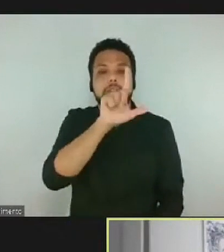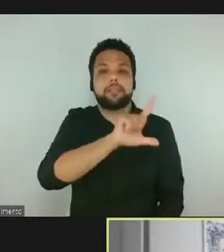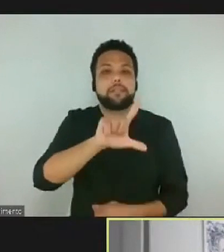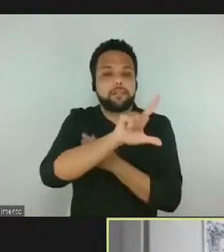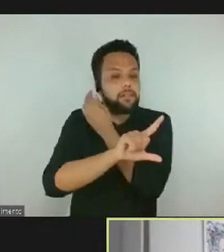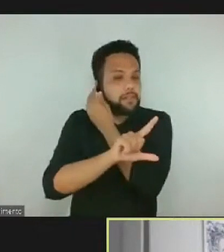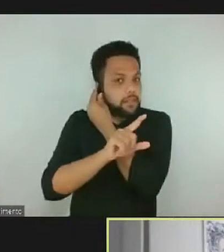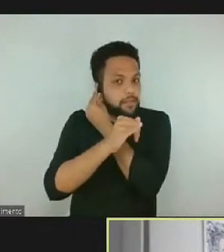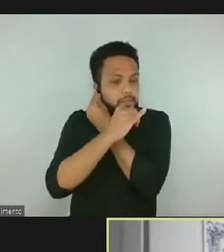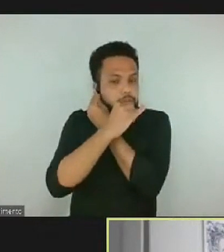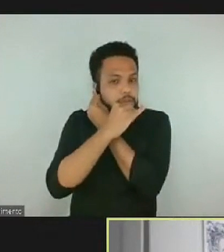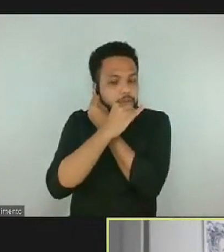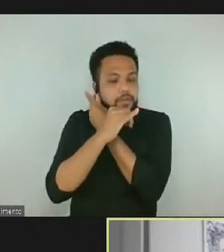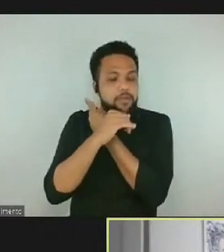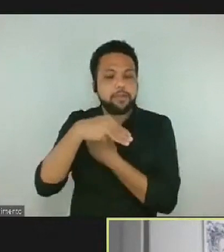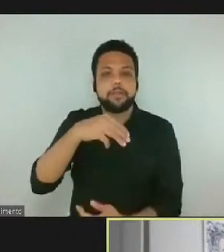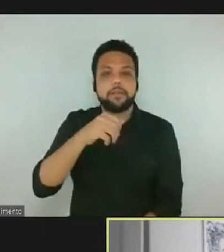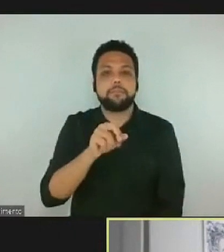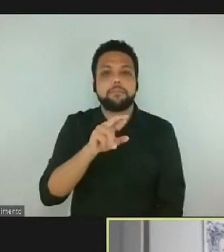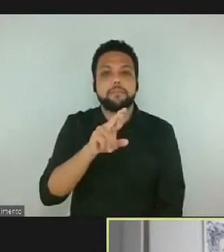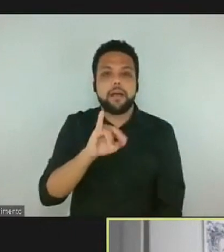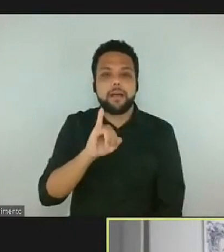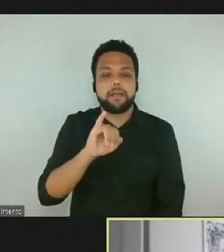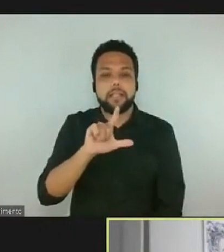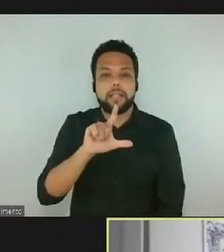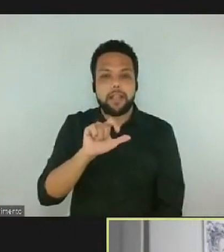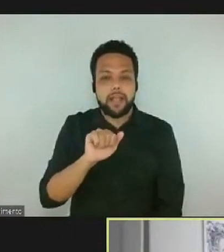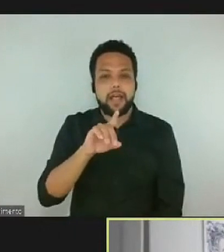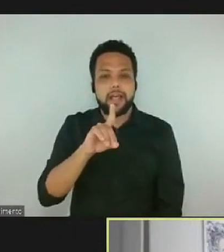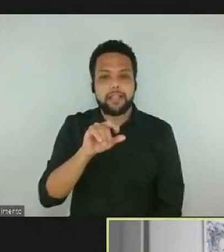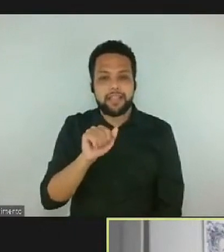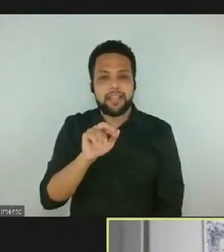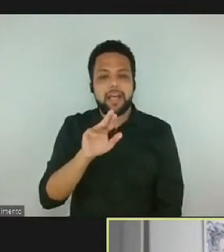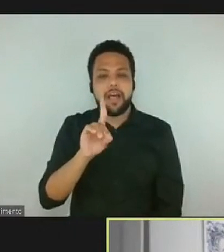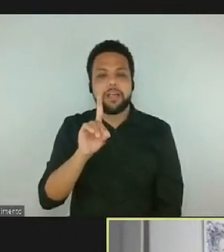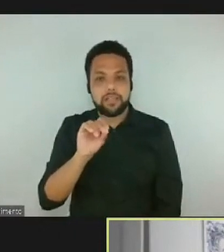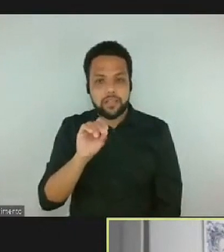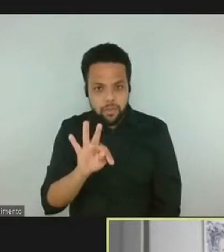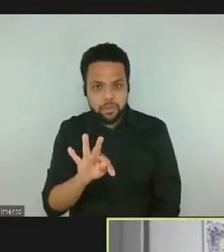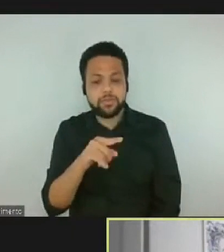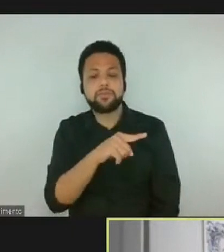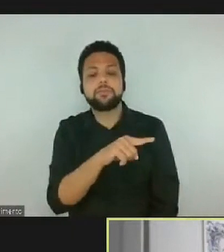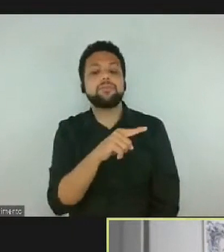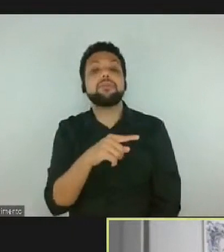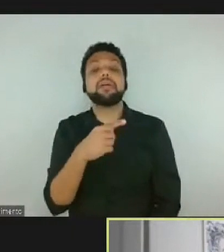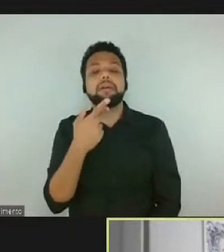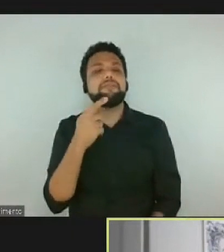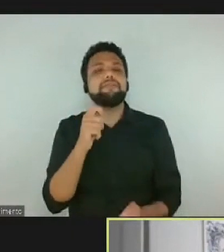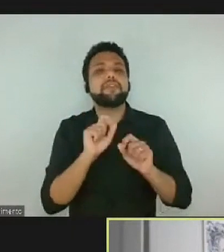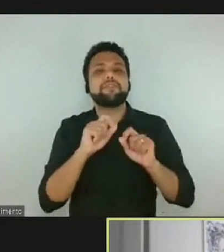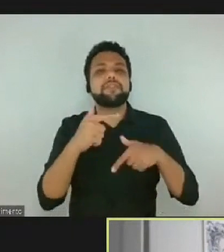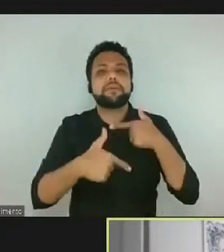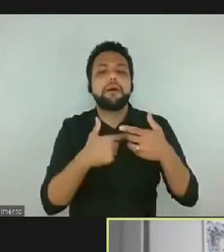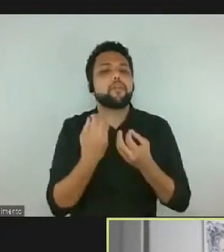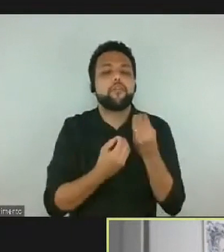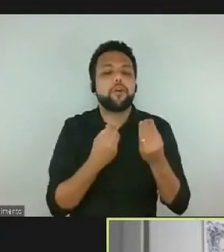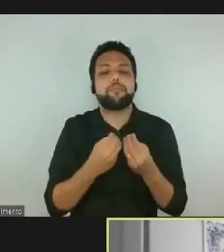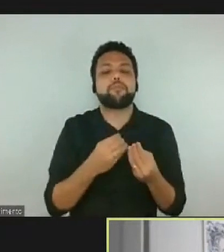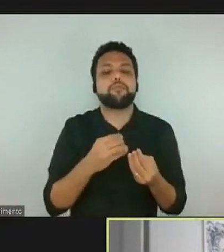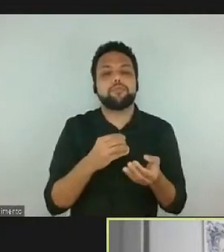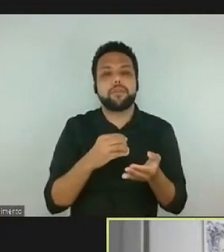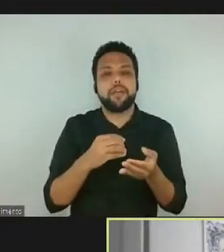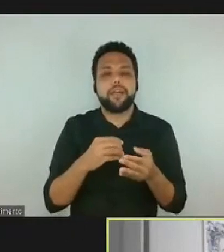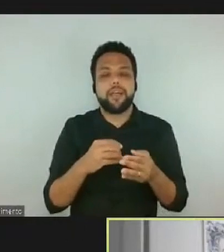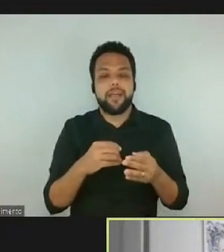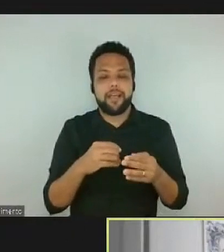a Marilá Dardot fez um trabalho a partir do Jogo da Amarelinha do Cortaza. Então, gente vê se